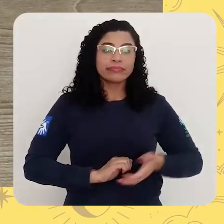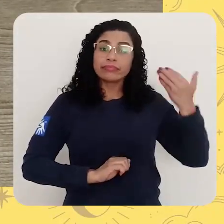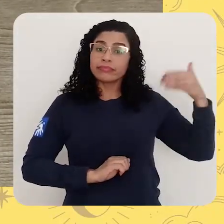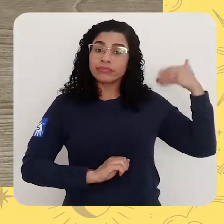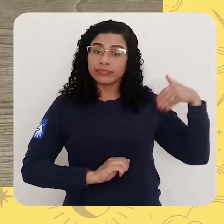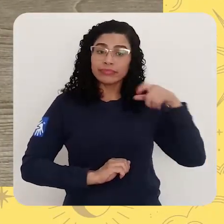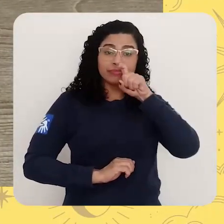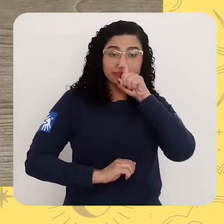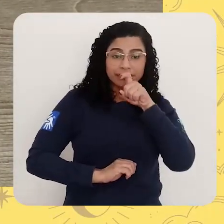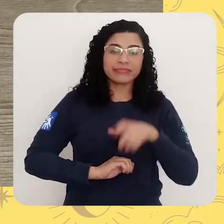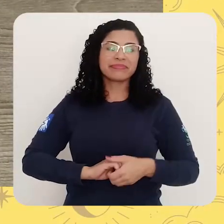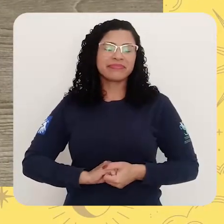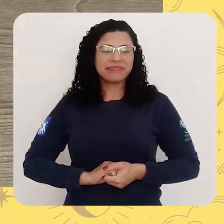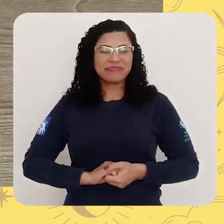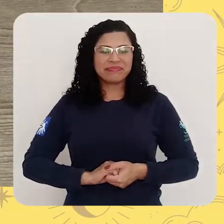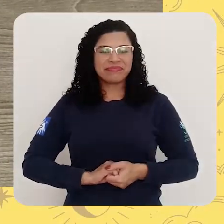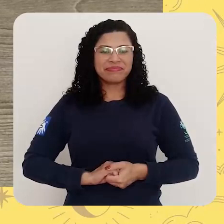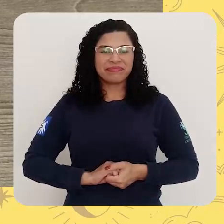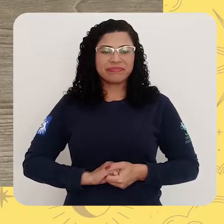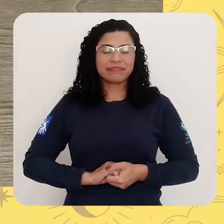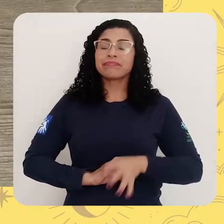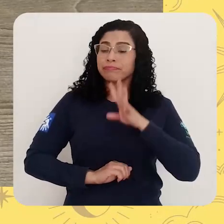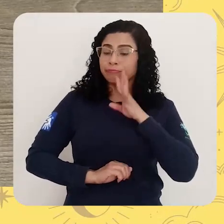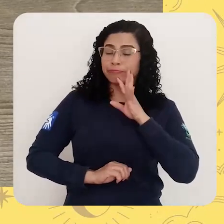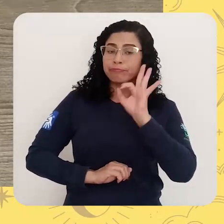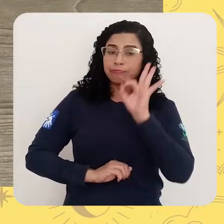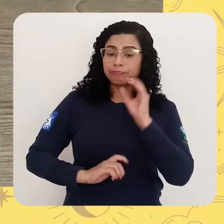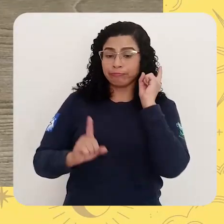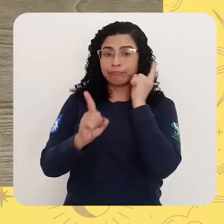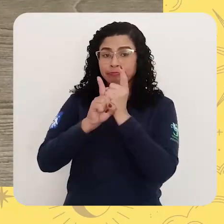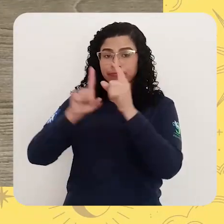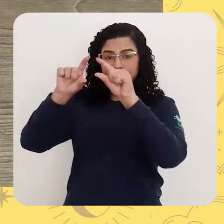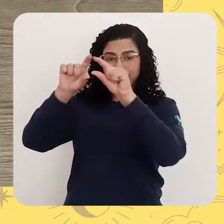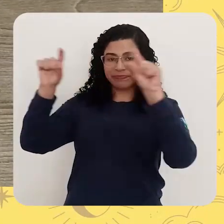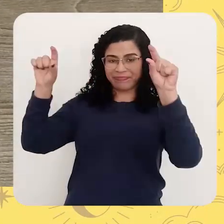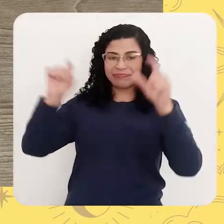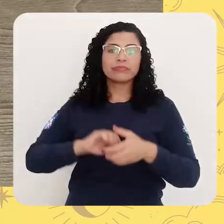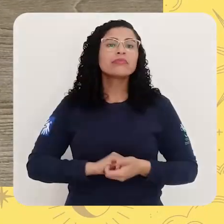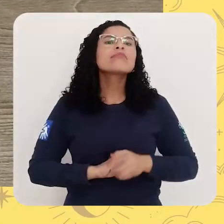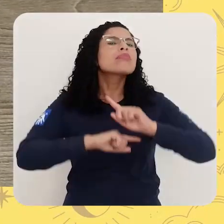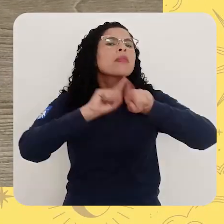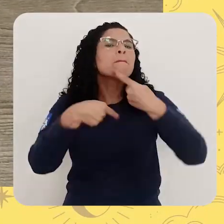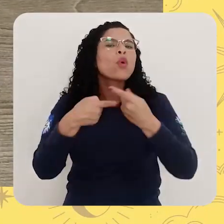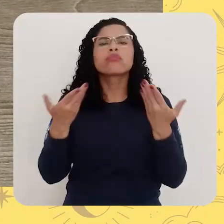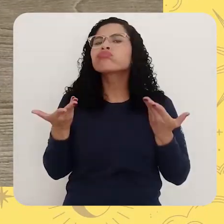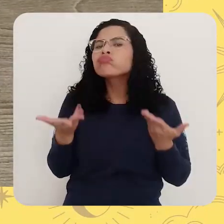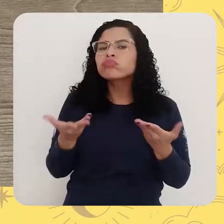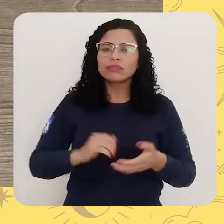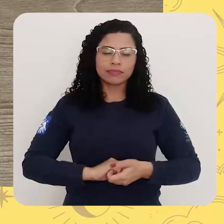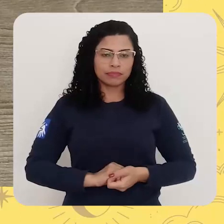Era uma bruxa. Hum, legal. Já colocamos a primeira frase. E depois?